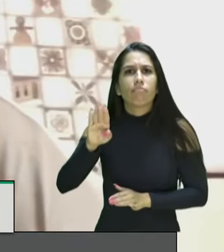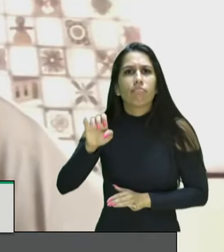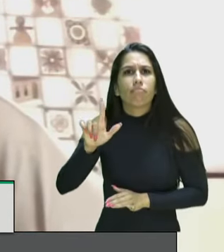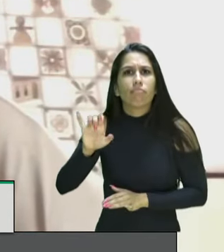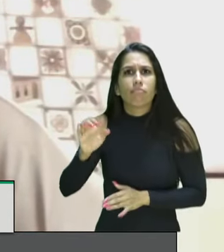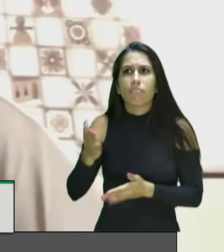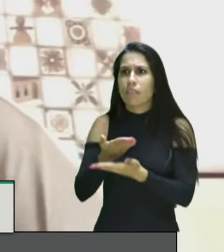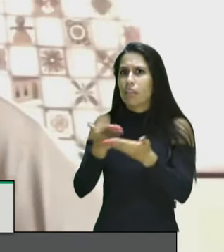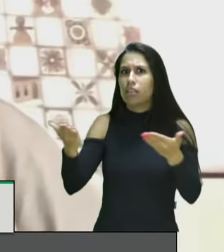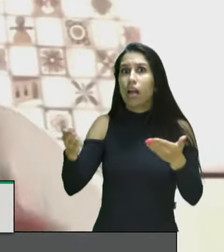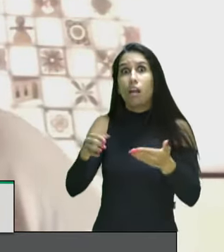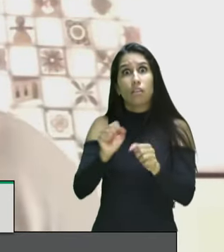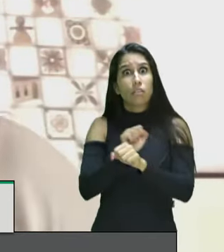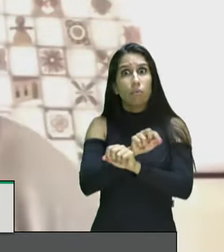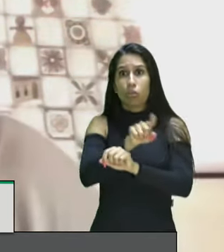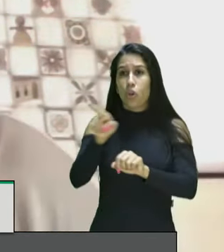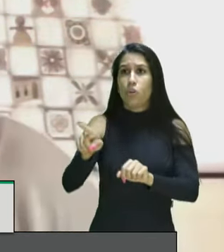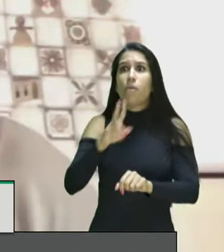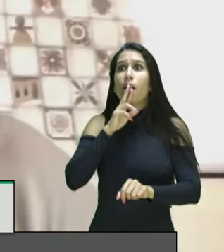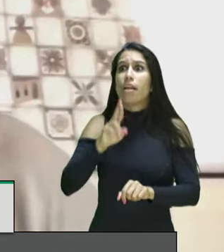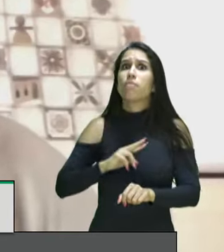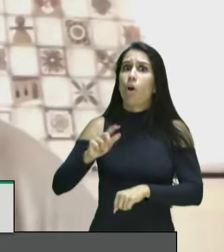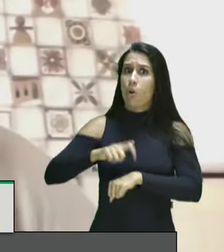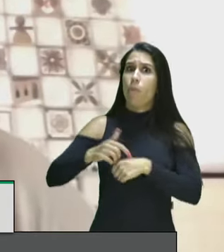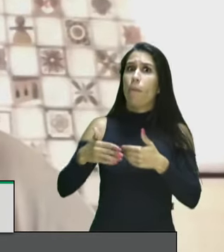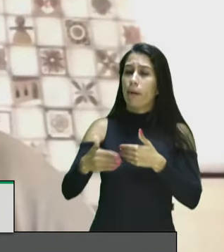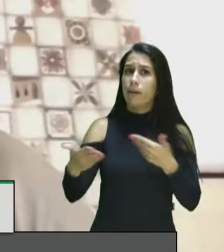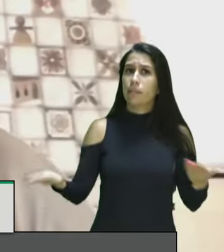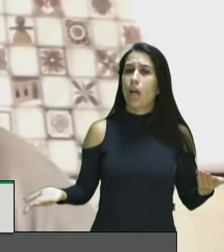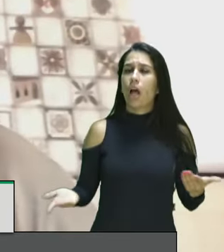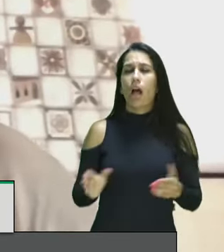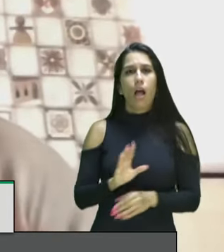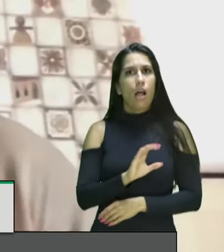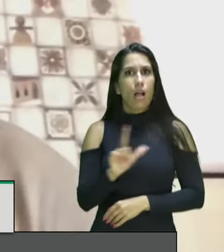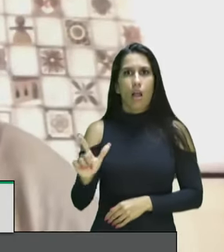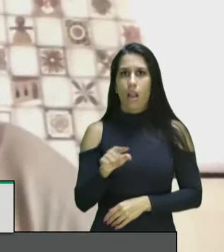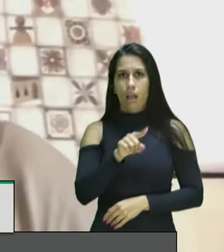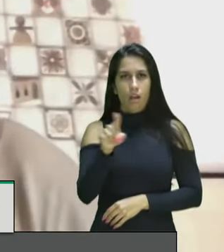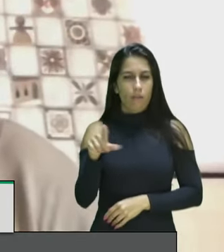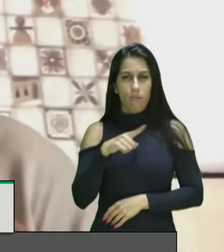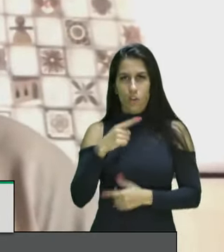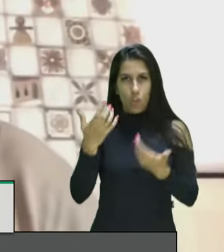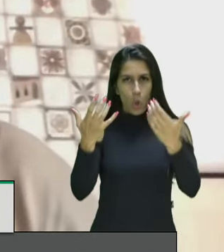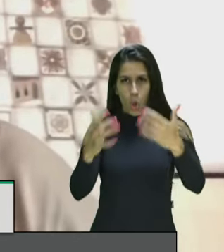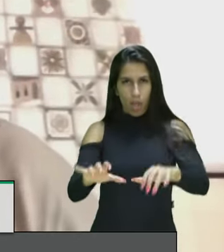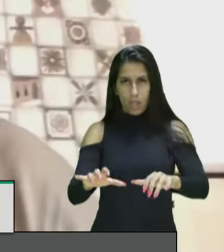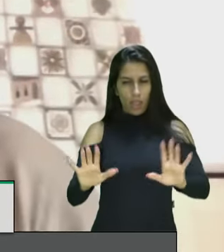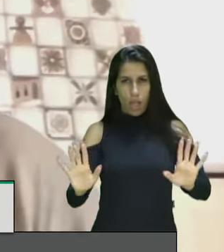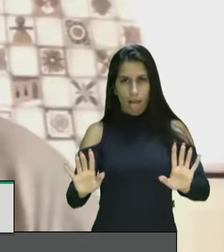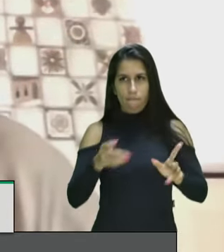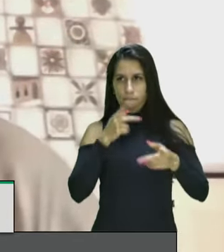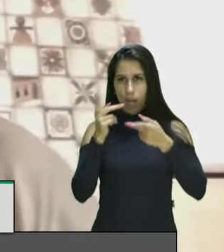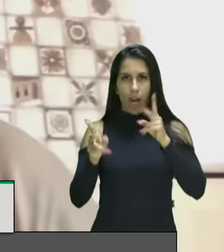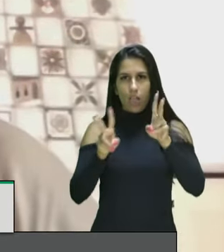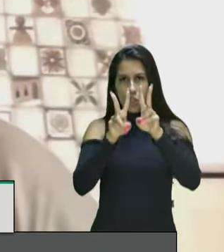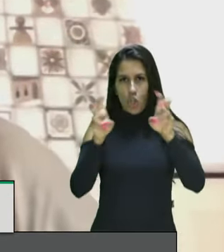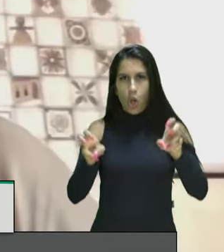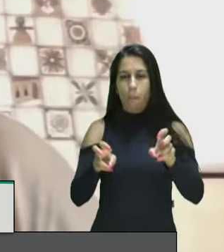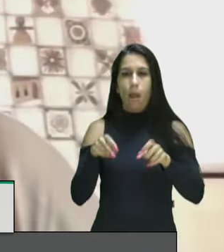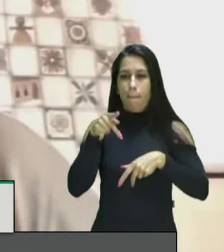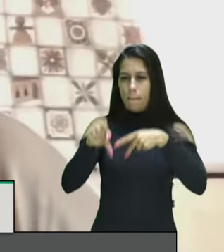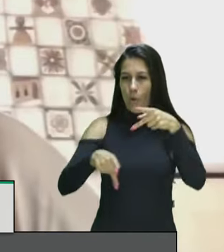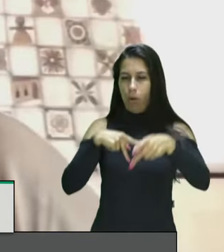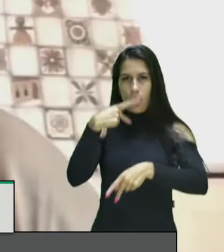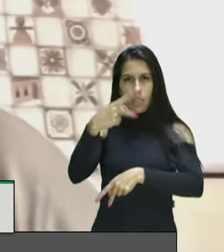responder em algum momento é óbvio que na medida que você não quer mensurar qual é a população do seu